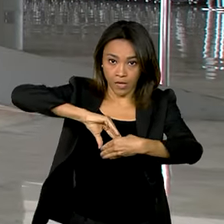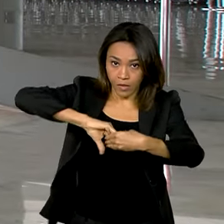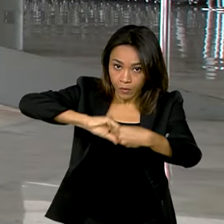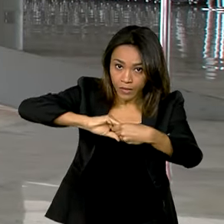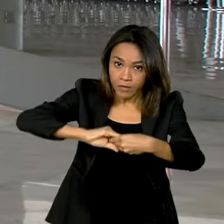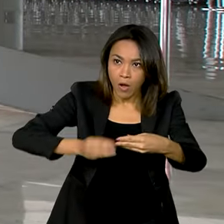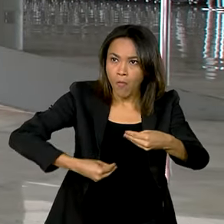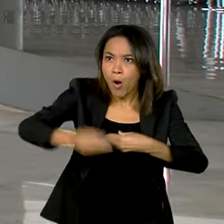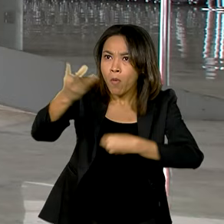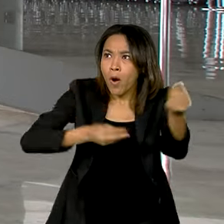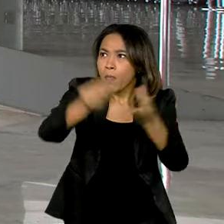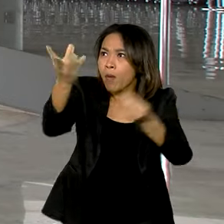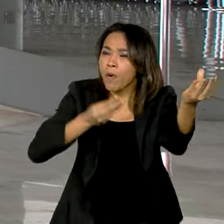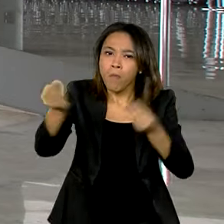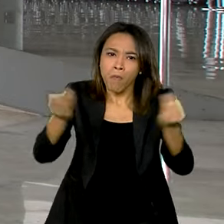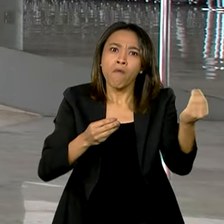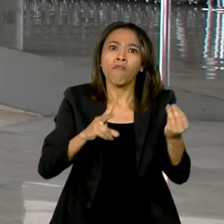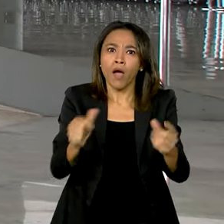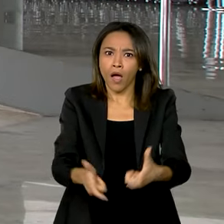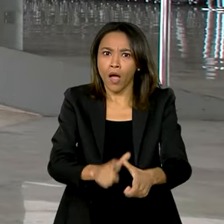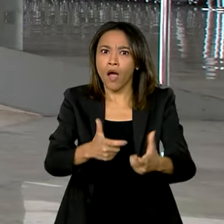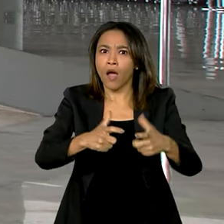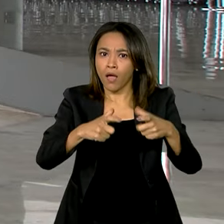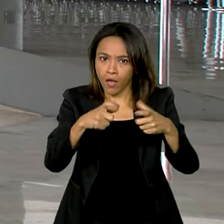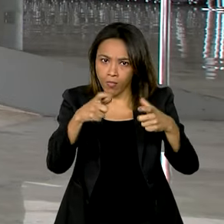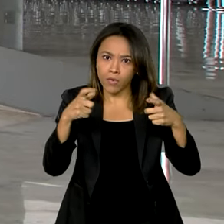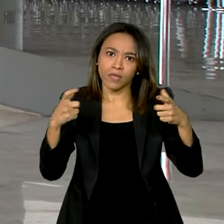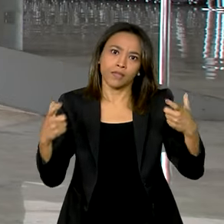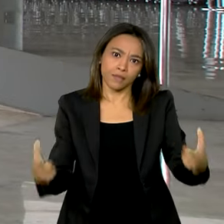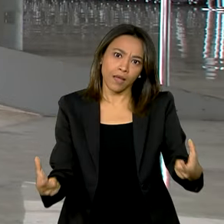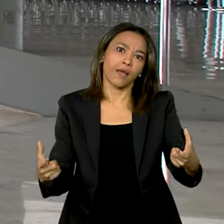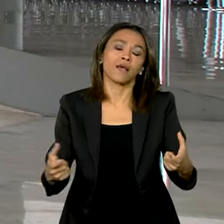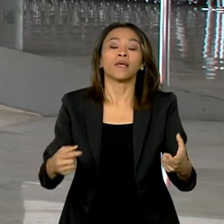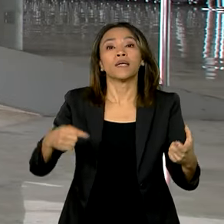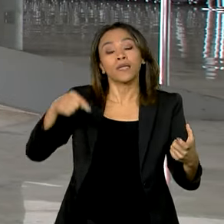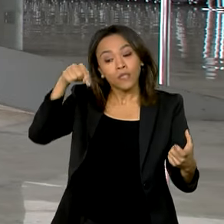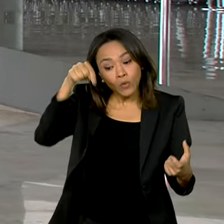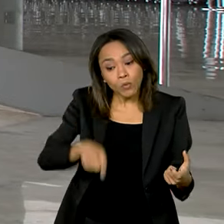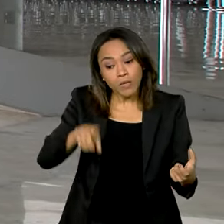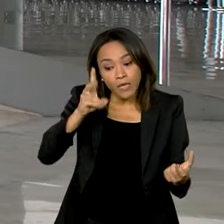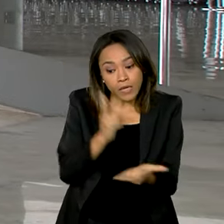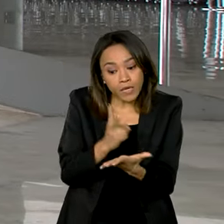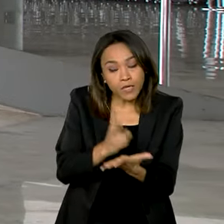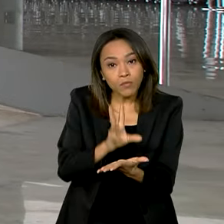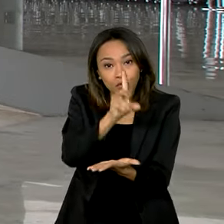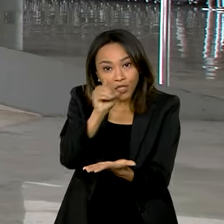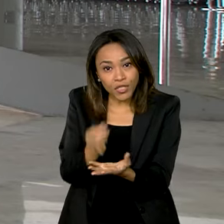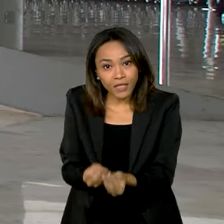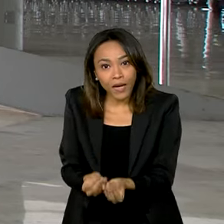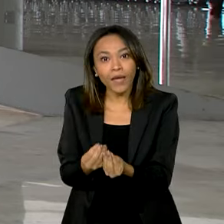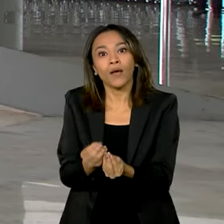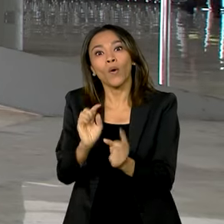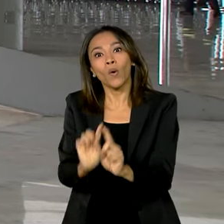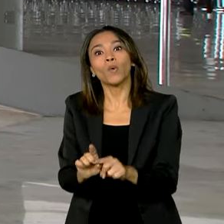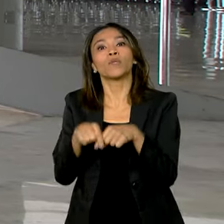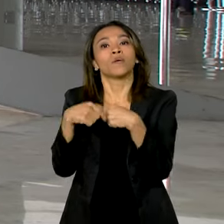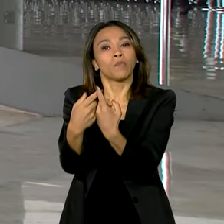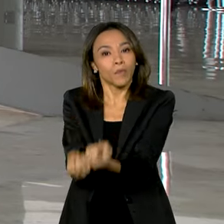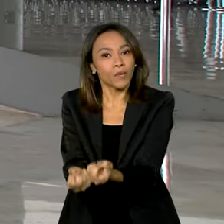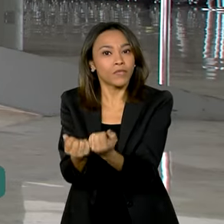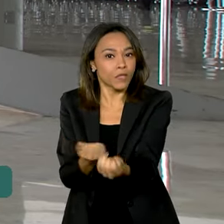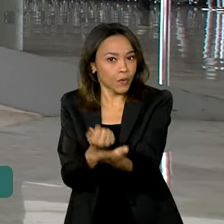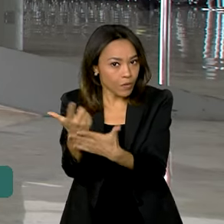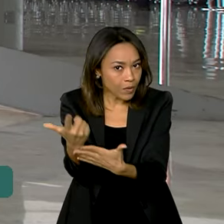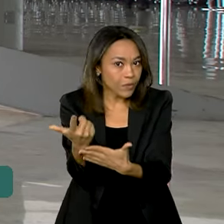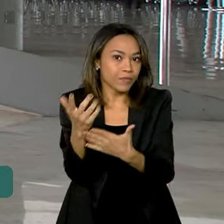entrega rápida vai aumentar, deve crescer. Cidades em que a entrega é feita no mesmo dia ou até um dia depois dessa compra efetuada.